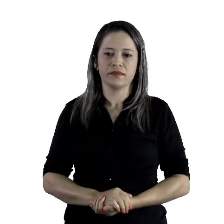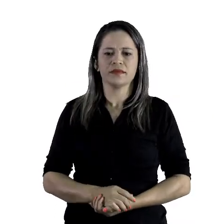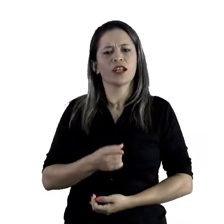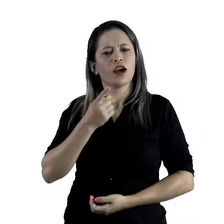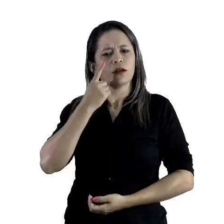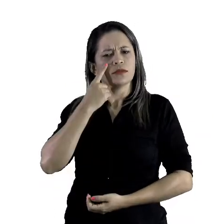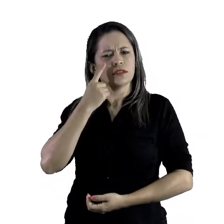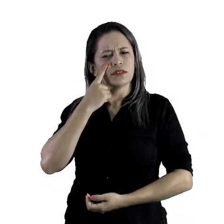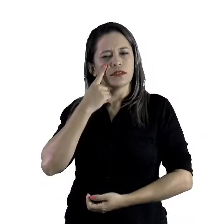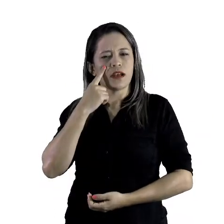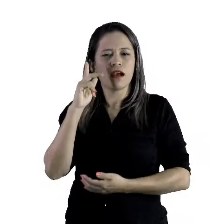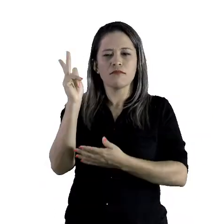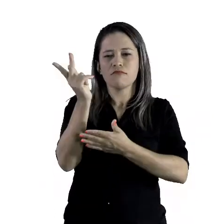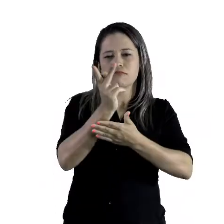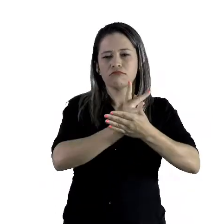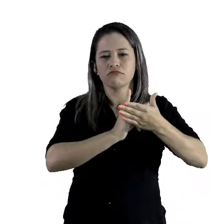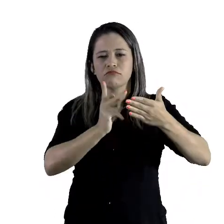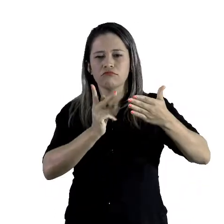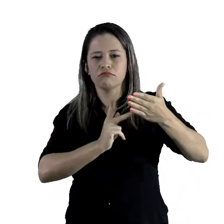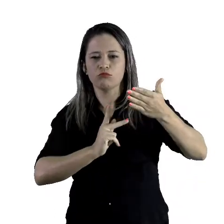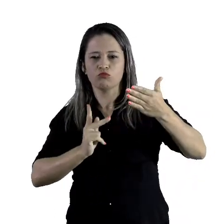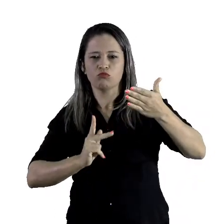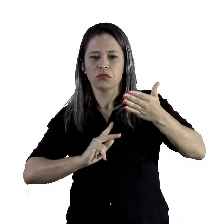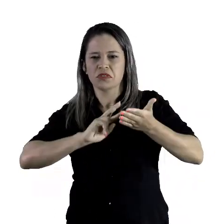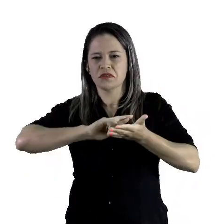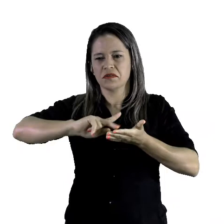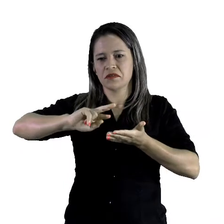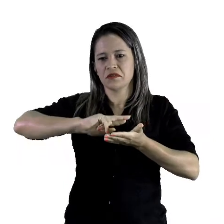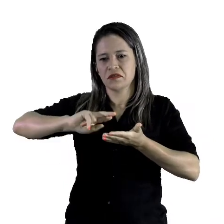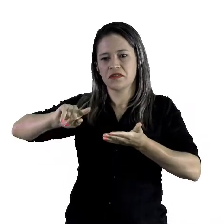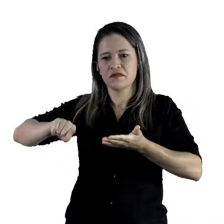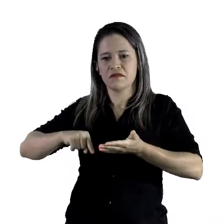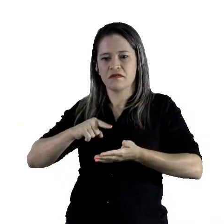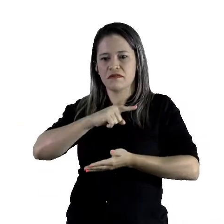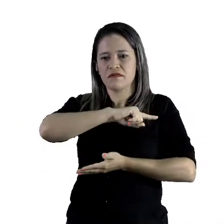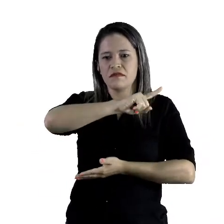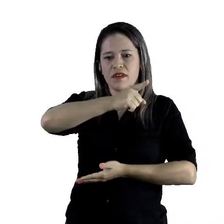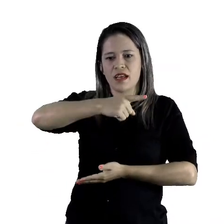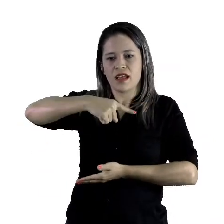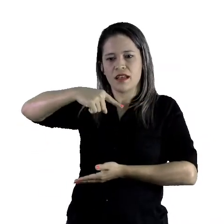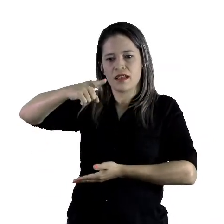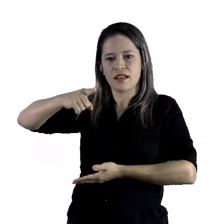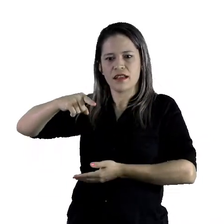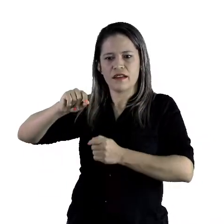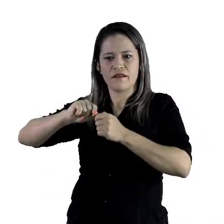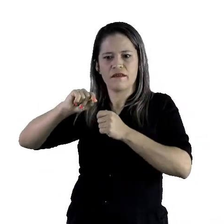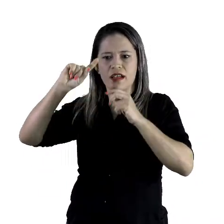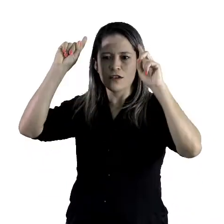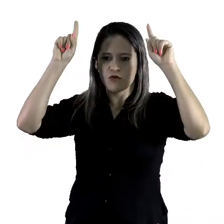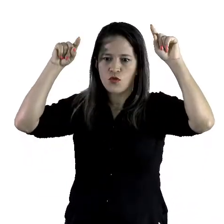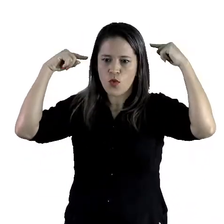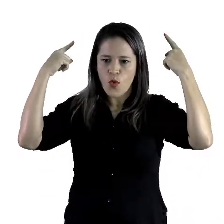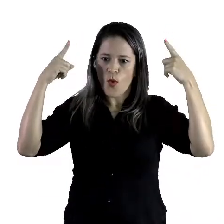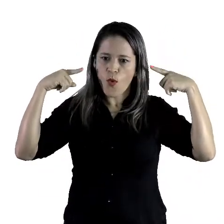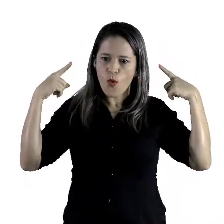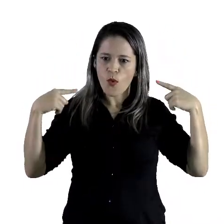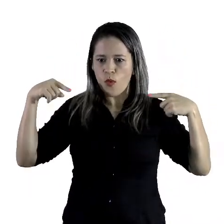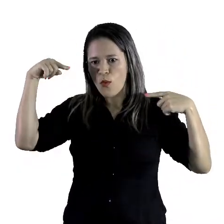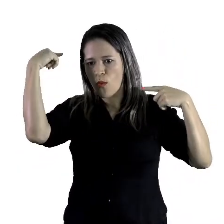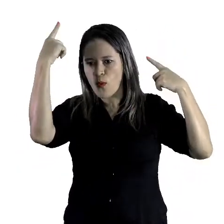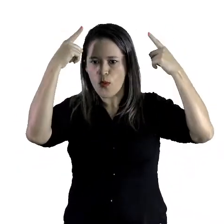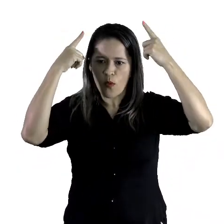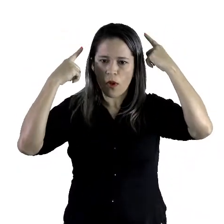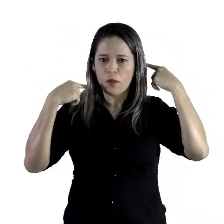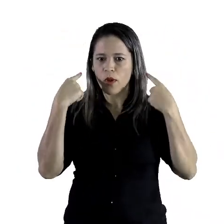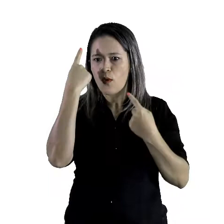Observe o desenho, as várias linhas que formam o cabelo da menina. O rosto dela